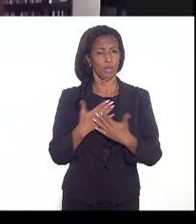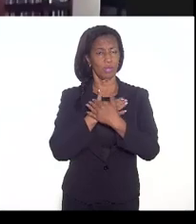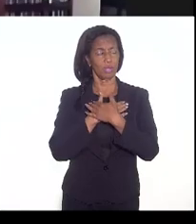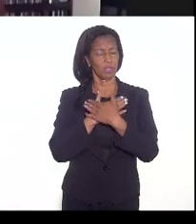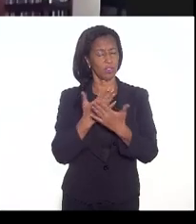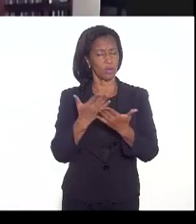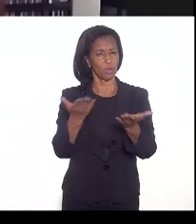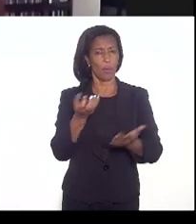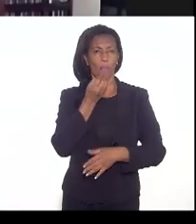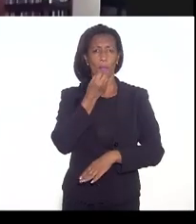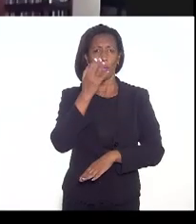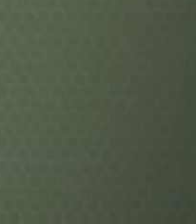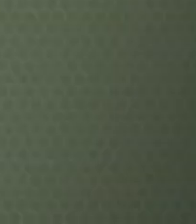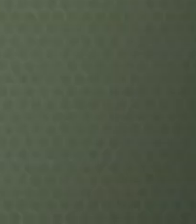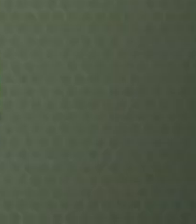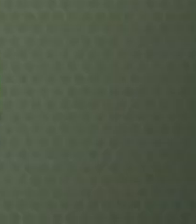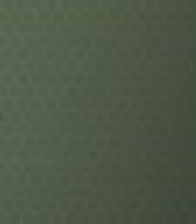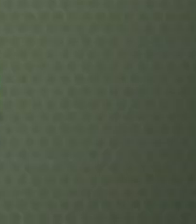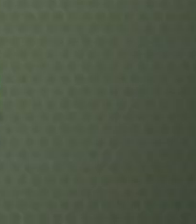todas e todos uma boa tarde.